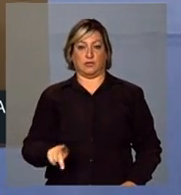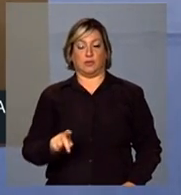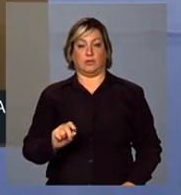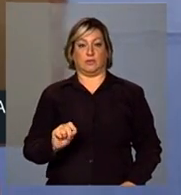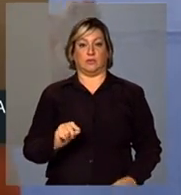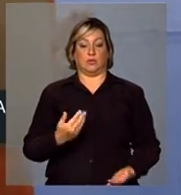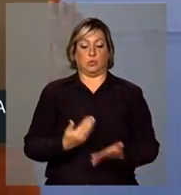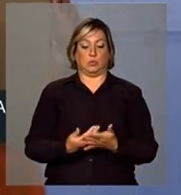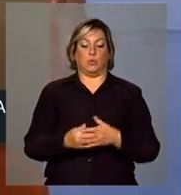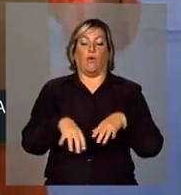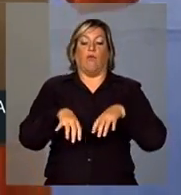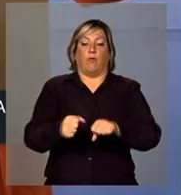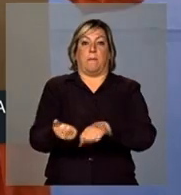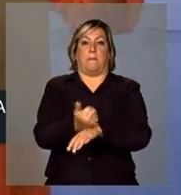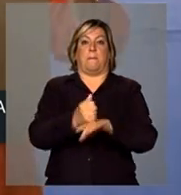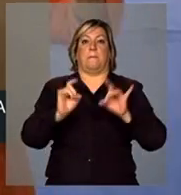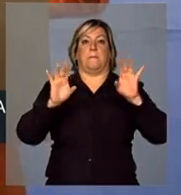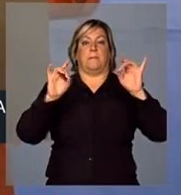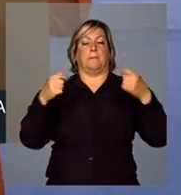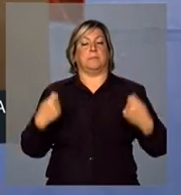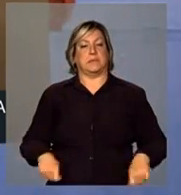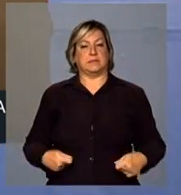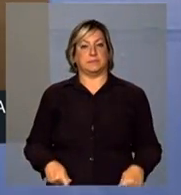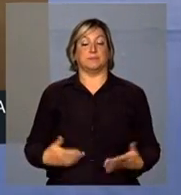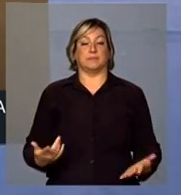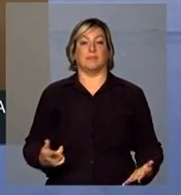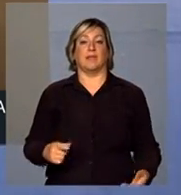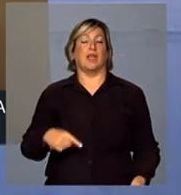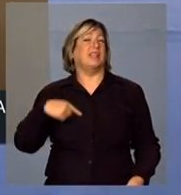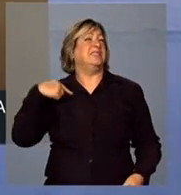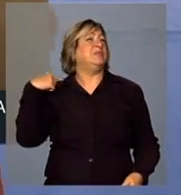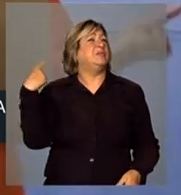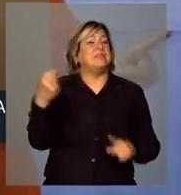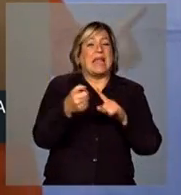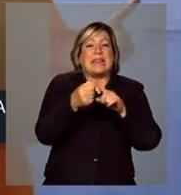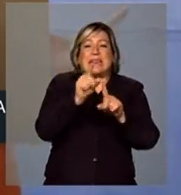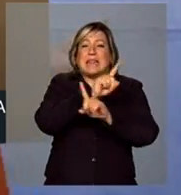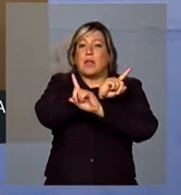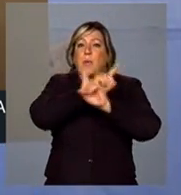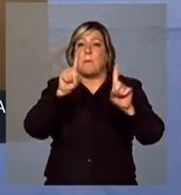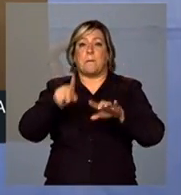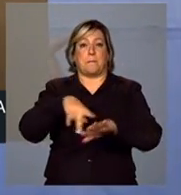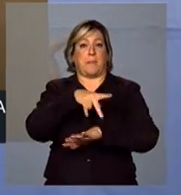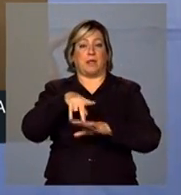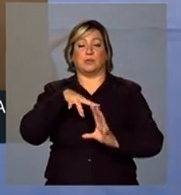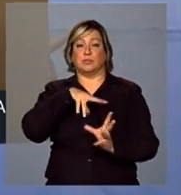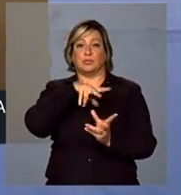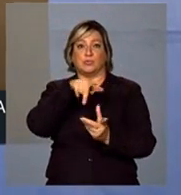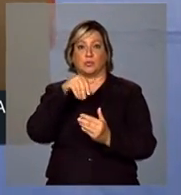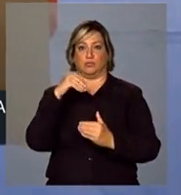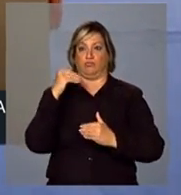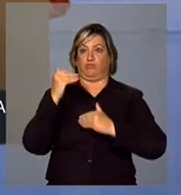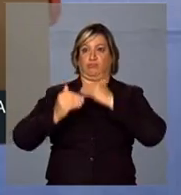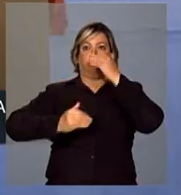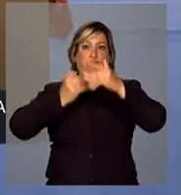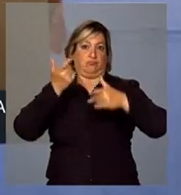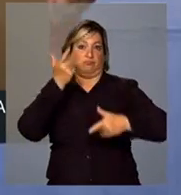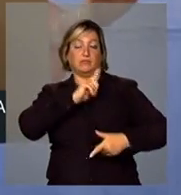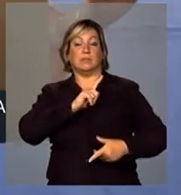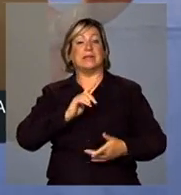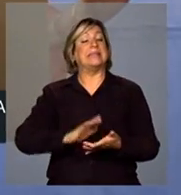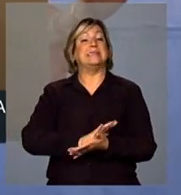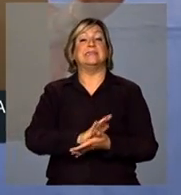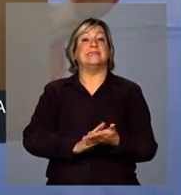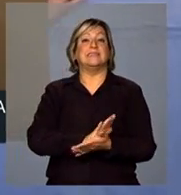aqui para todos, nenhum país do mundo virou uma nação desenvolvida sem alguns